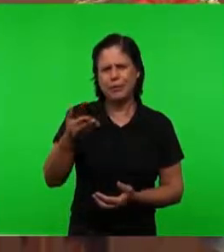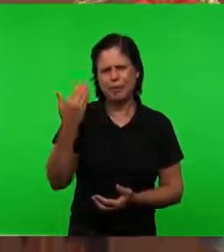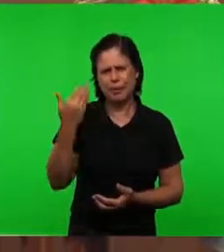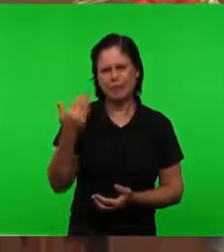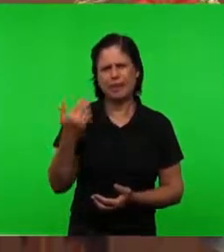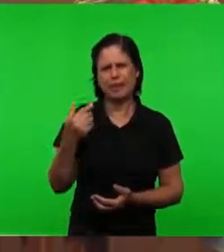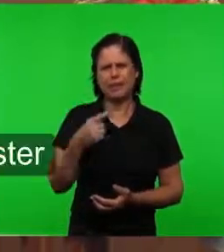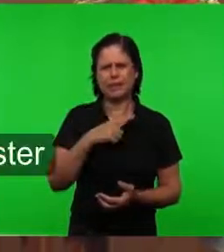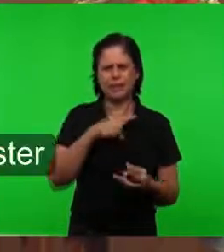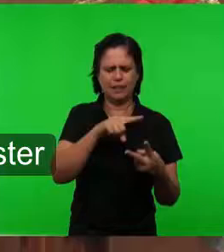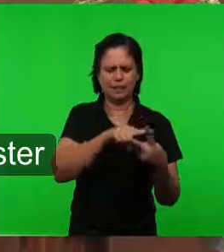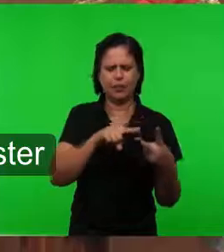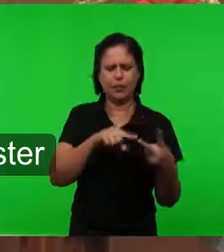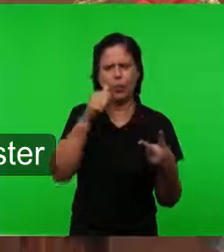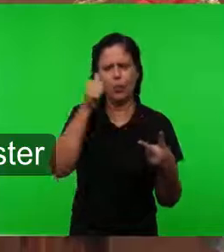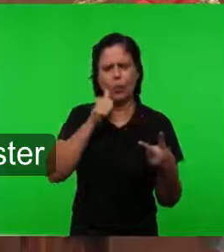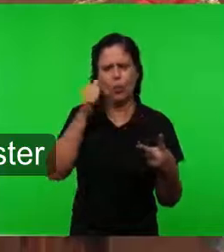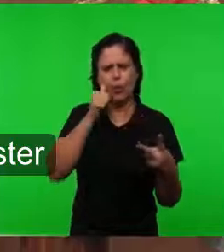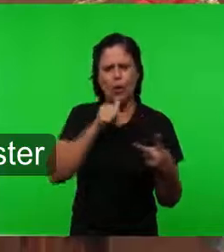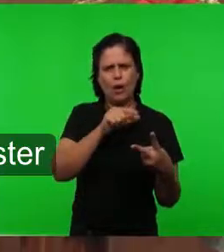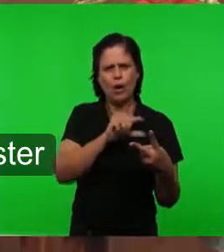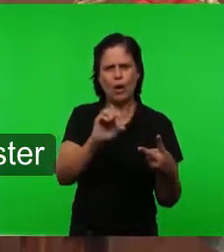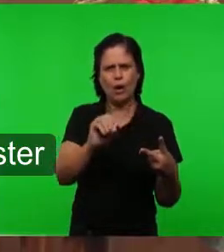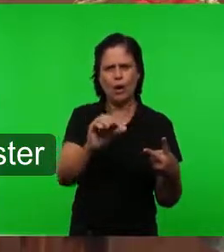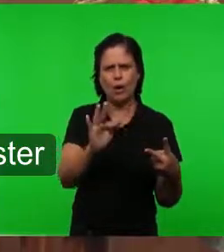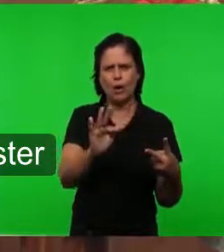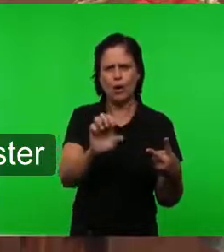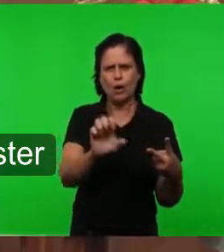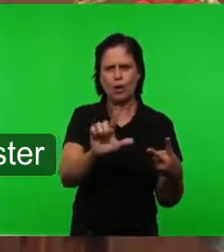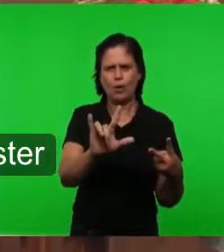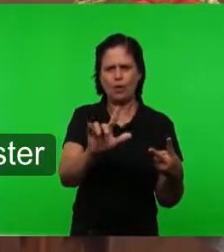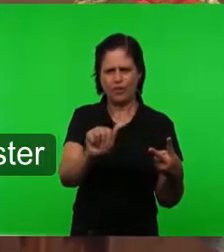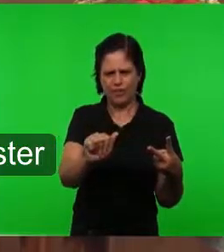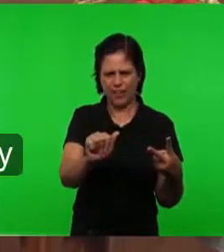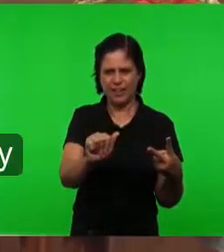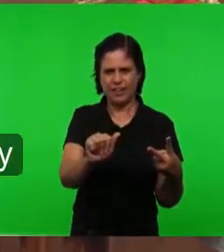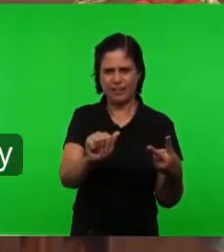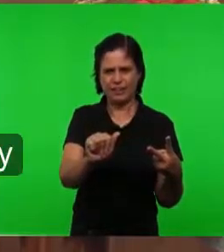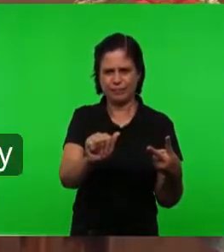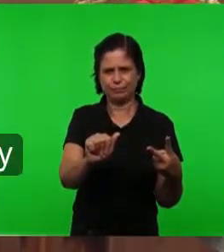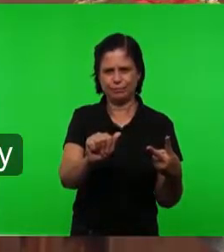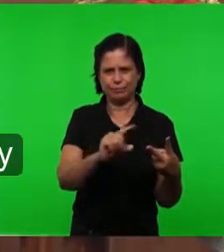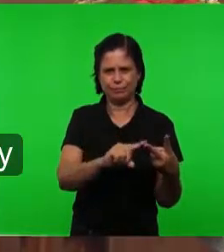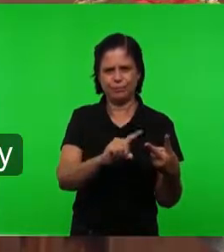De duas irmãs A irmã Ofélia Toledo De Paiva Aguiar A